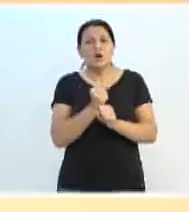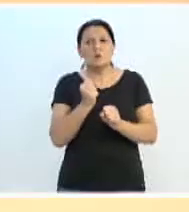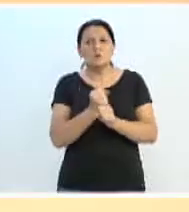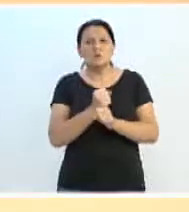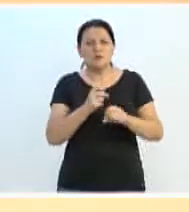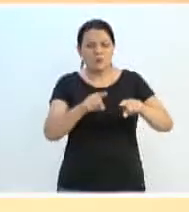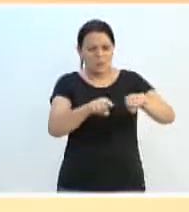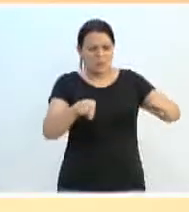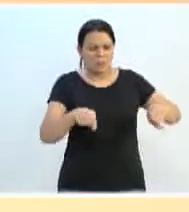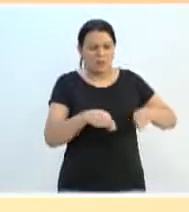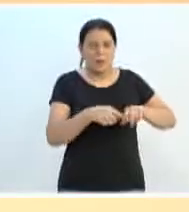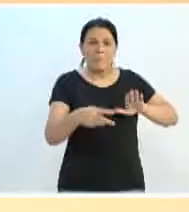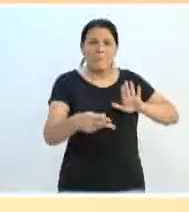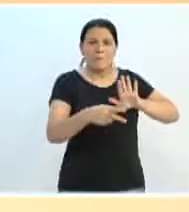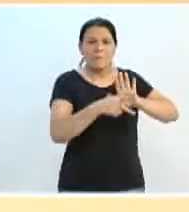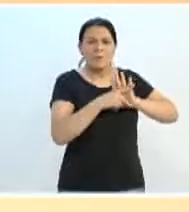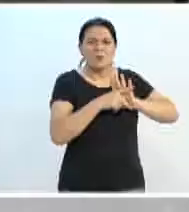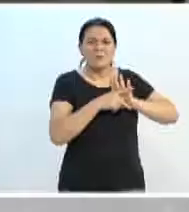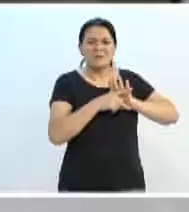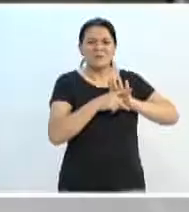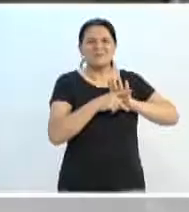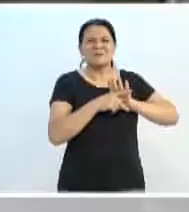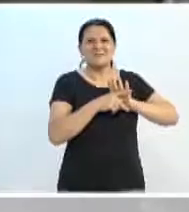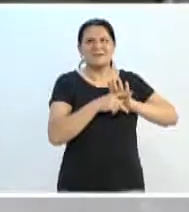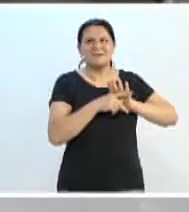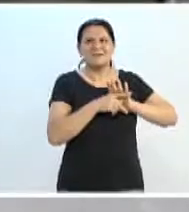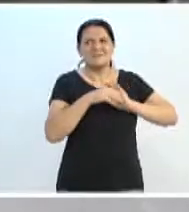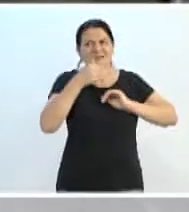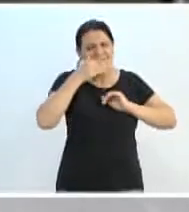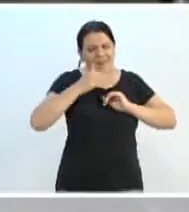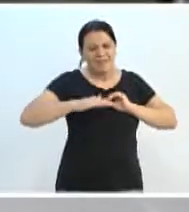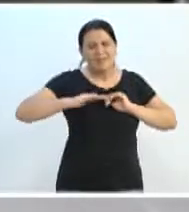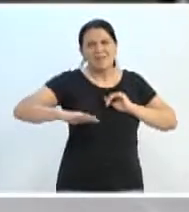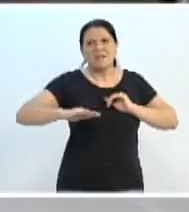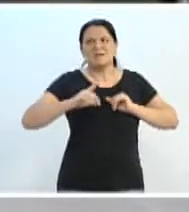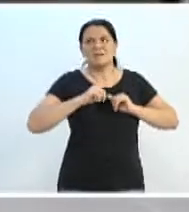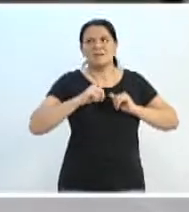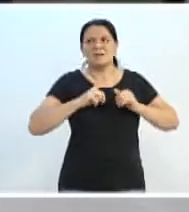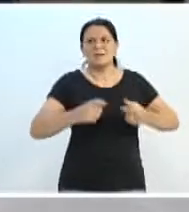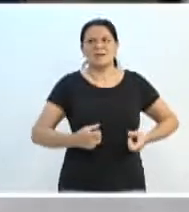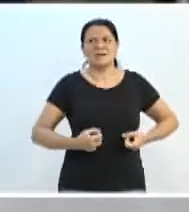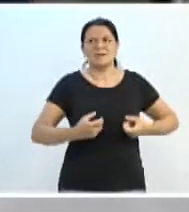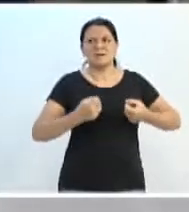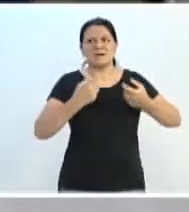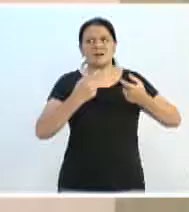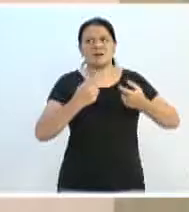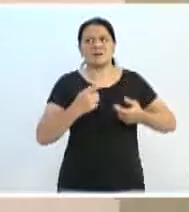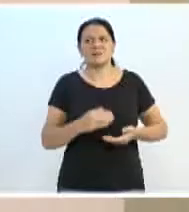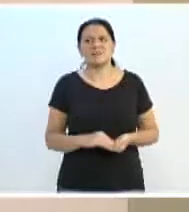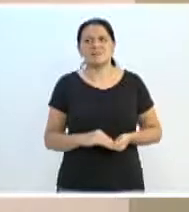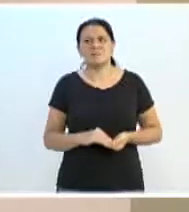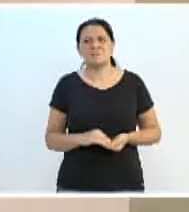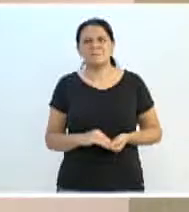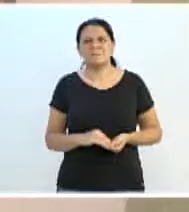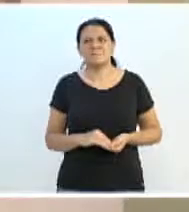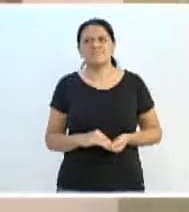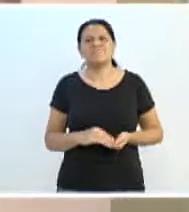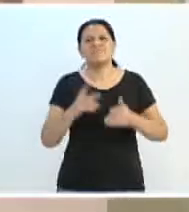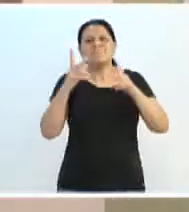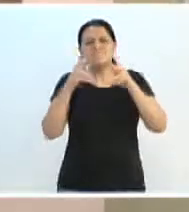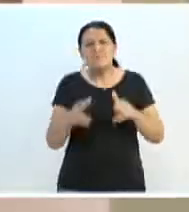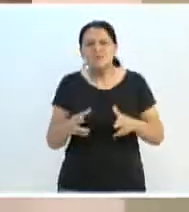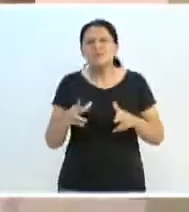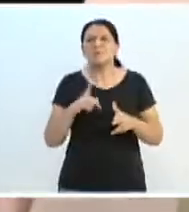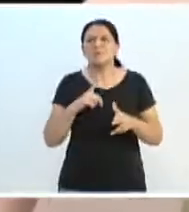específica para acolher os pacientes da oncologia infantil. Embora ainda tenhamos o valor total, a gente não tem